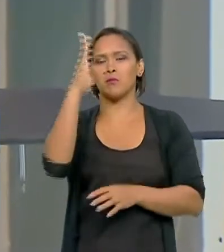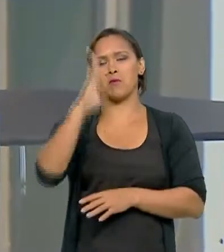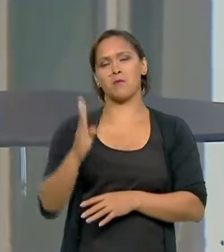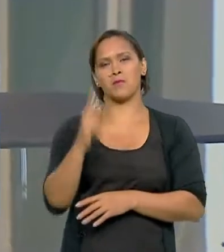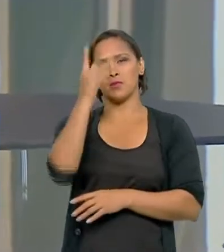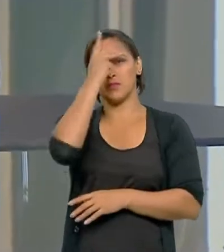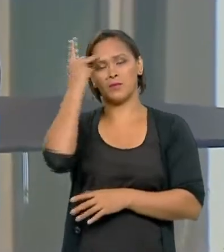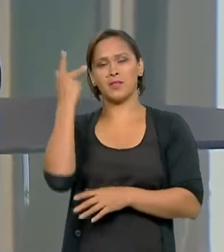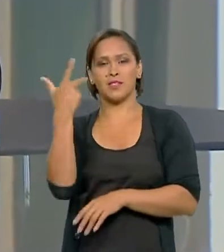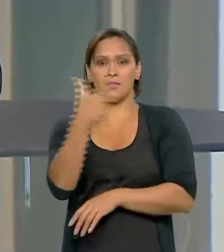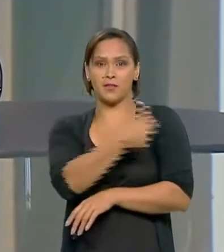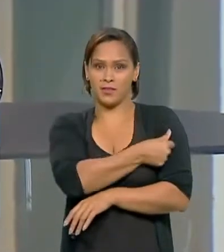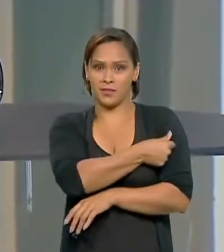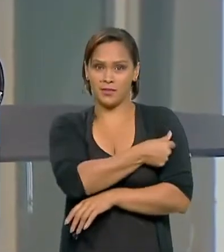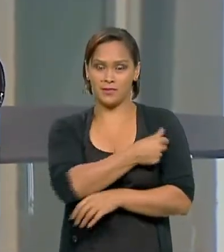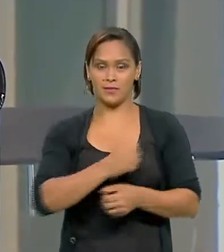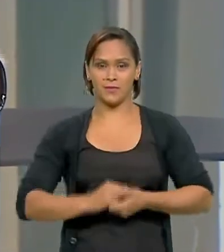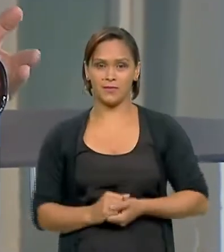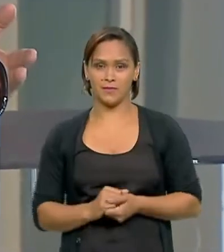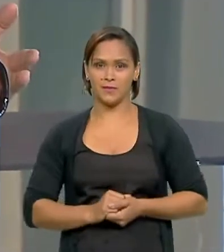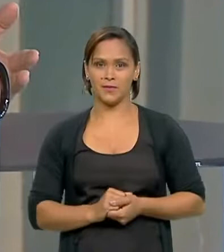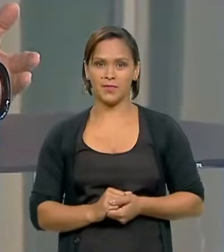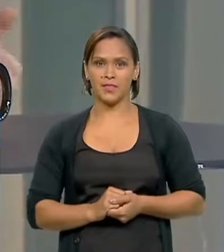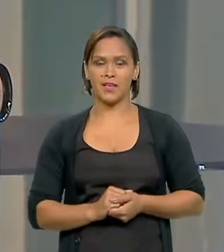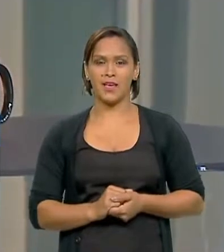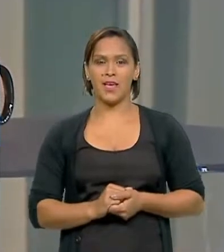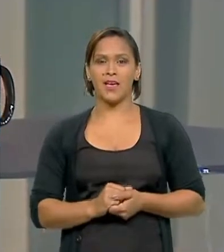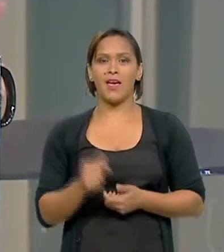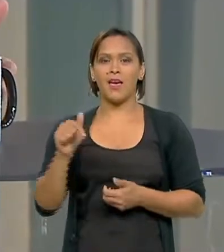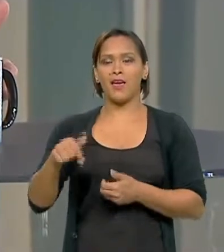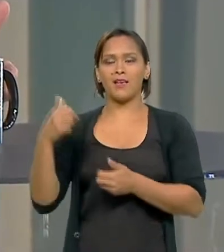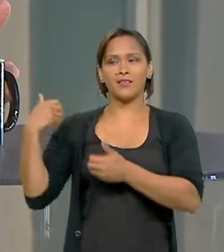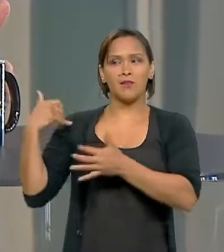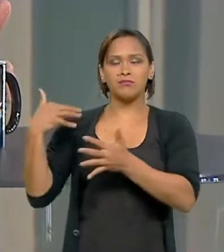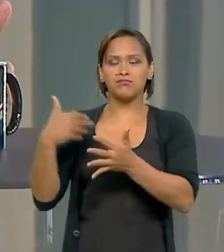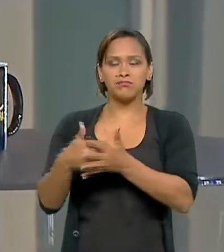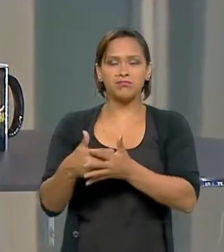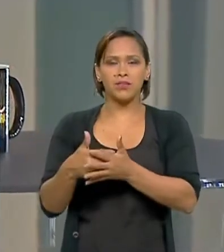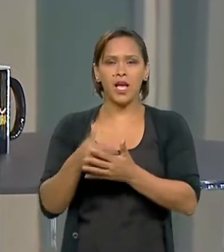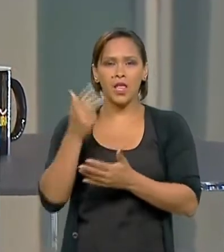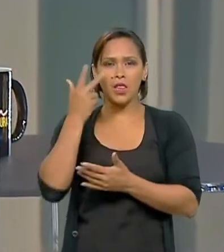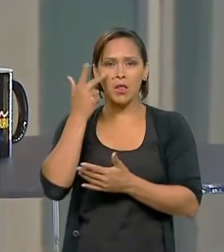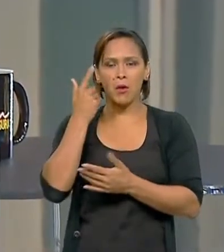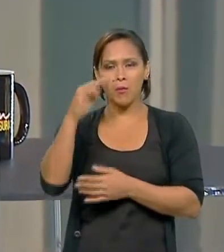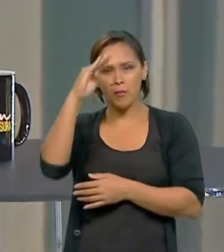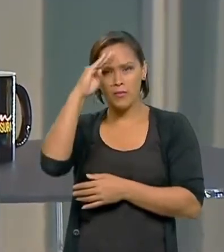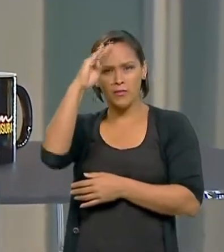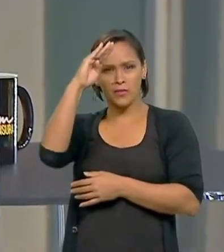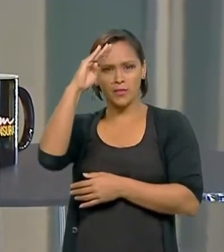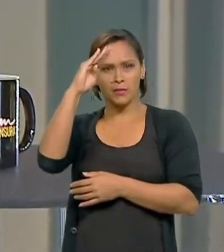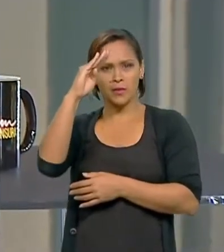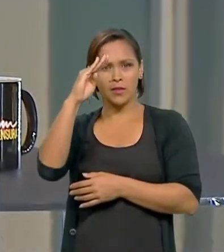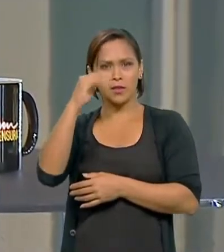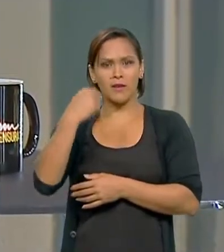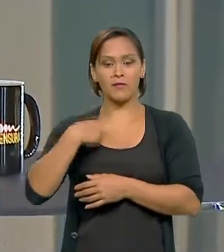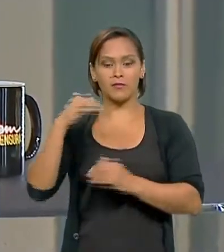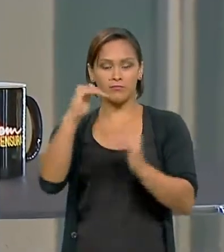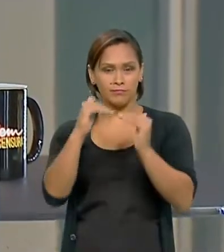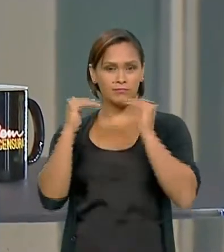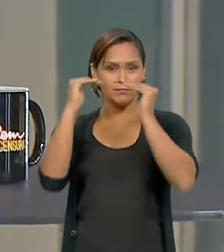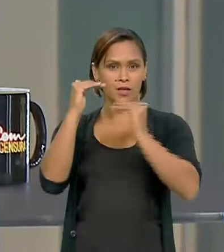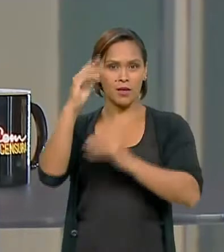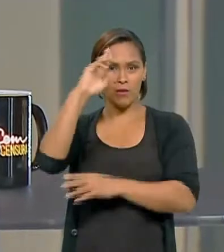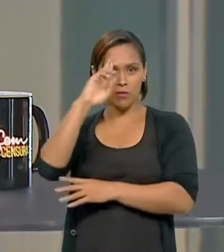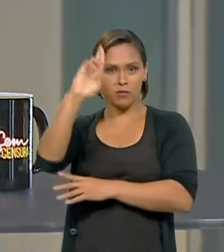Esse é um procedimento que é comum nas Forças Armadas. Você como comandante,